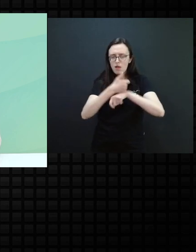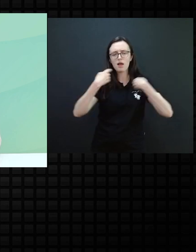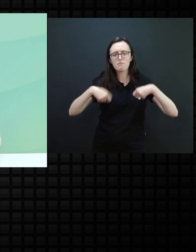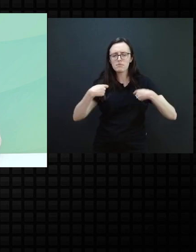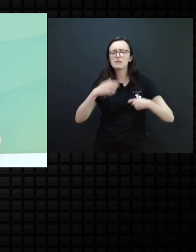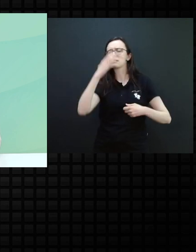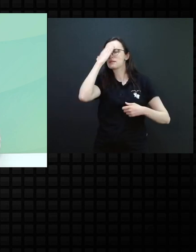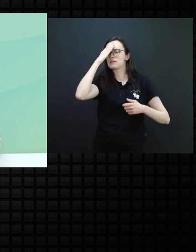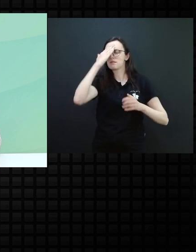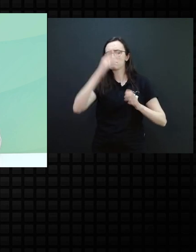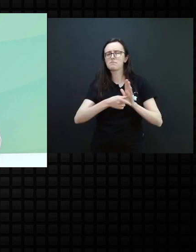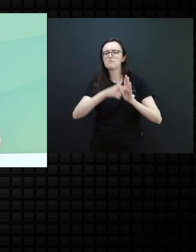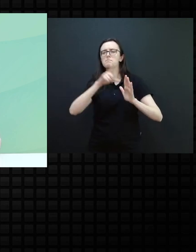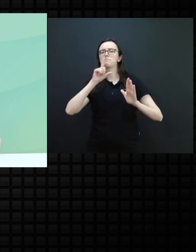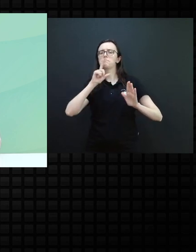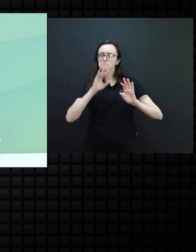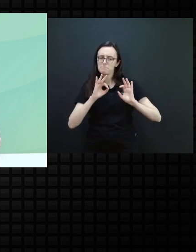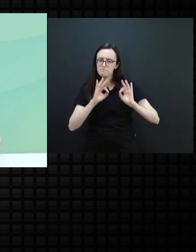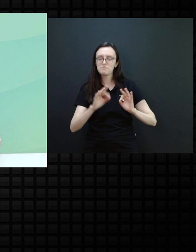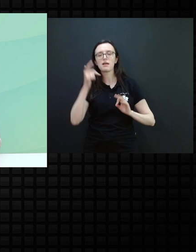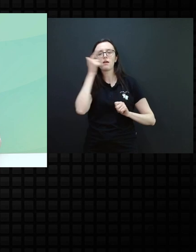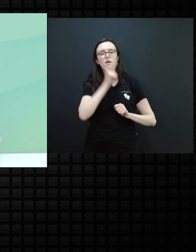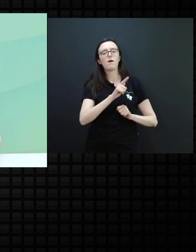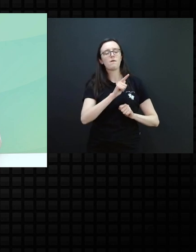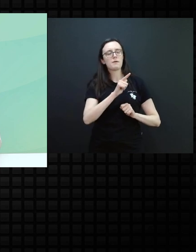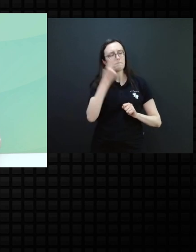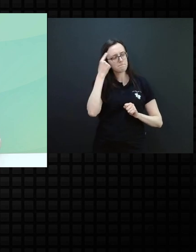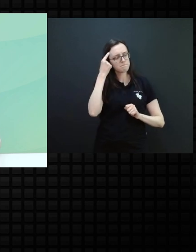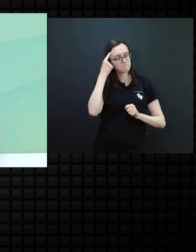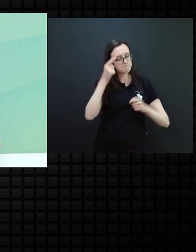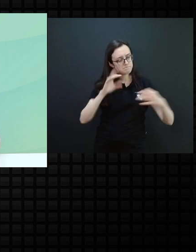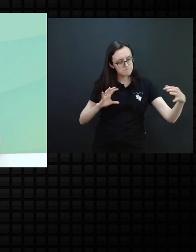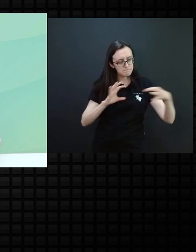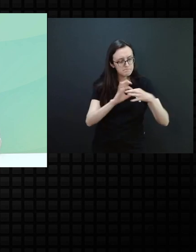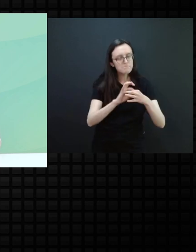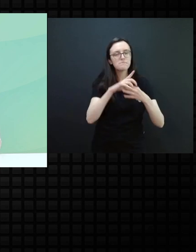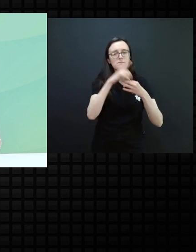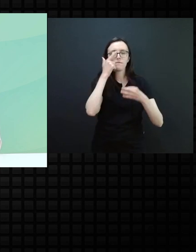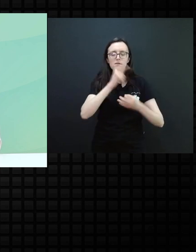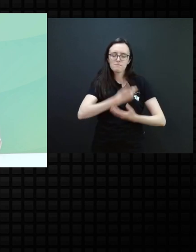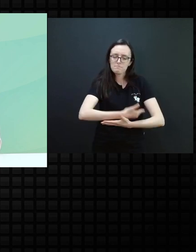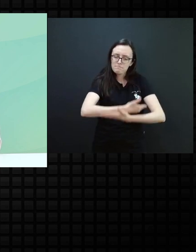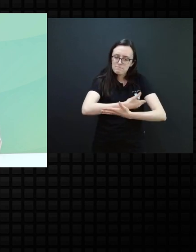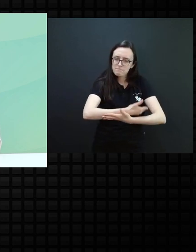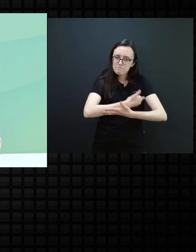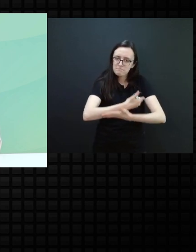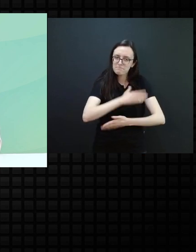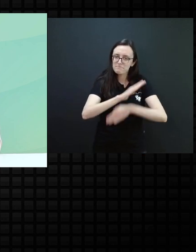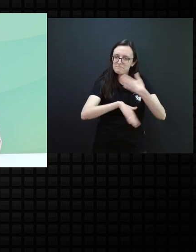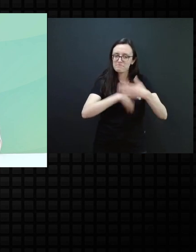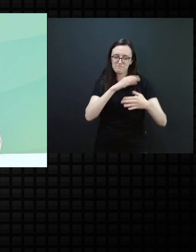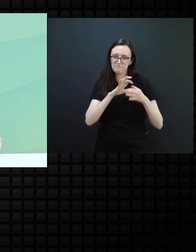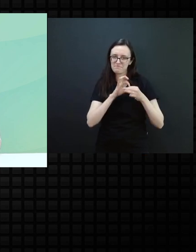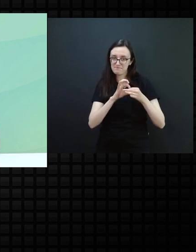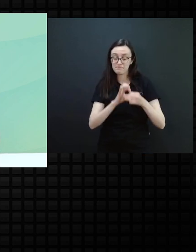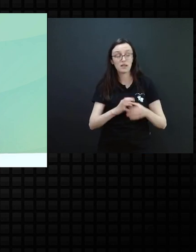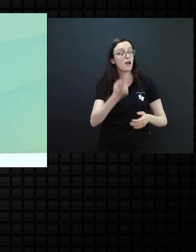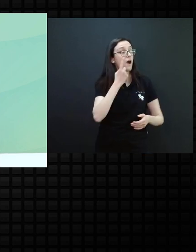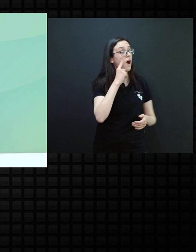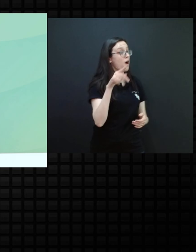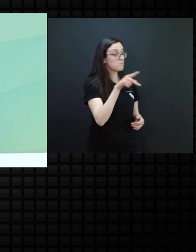cuidado, né, para ter, né, criar esse vínculo com essa criança, né? Professor,